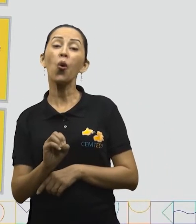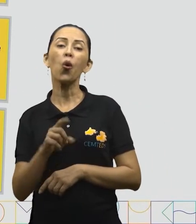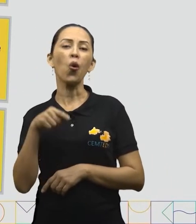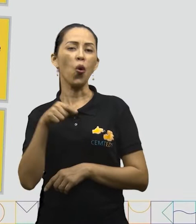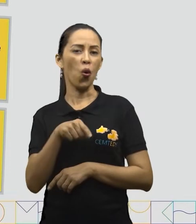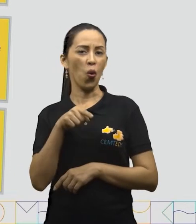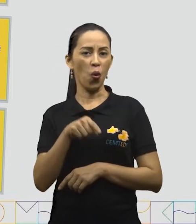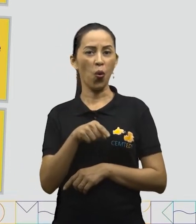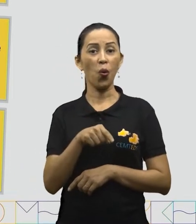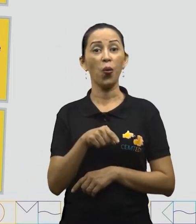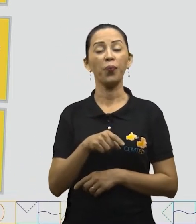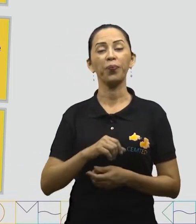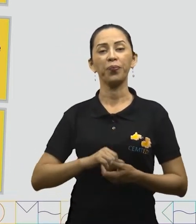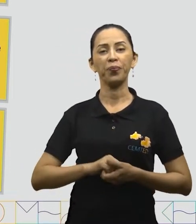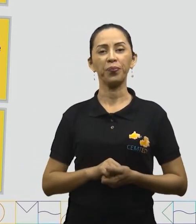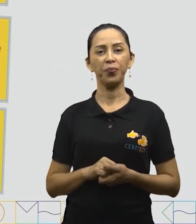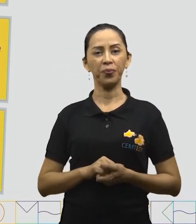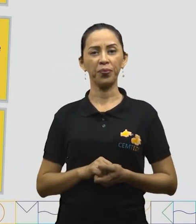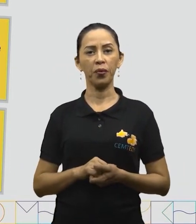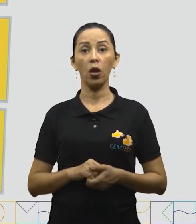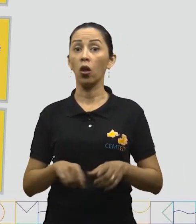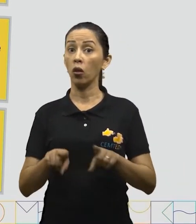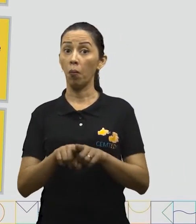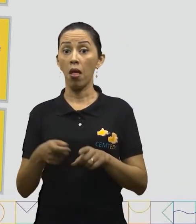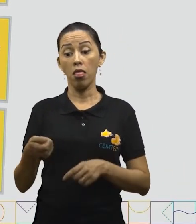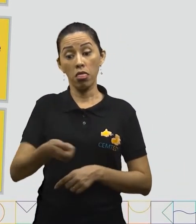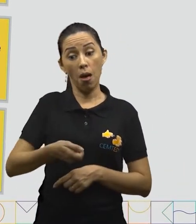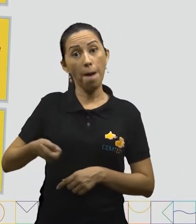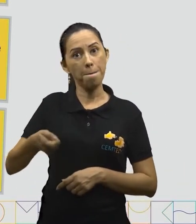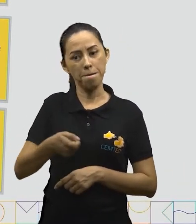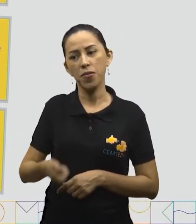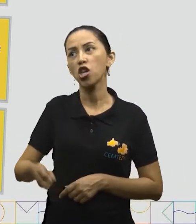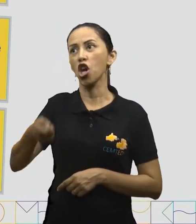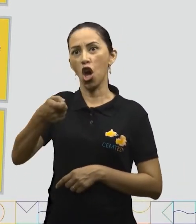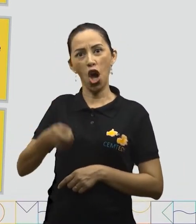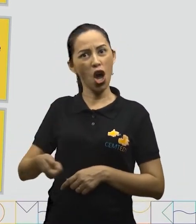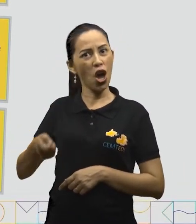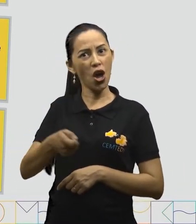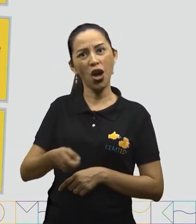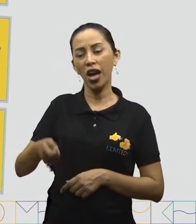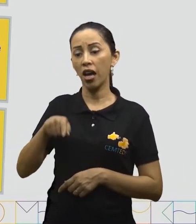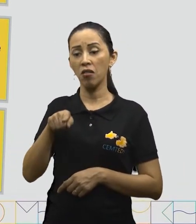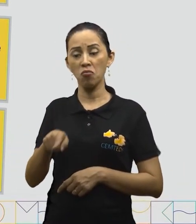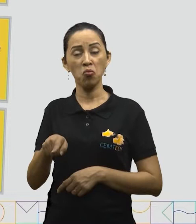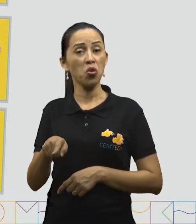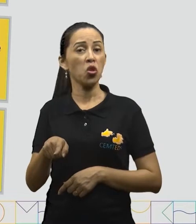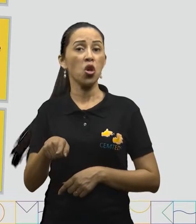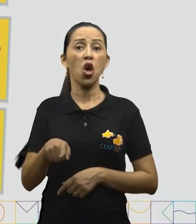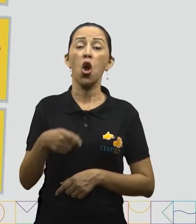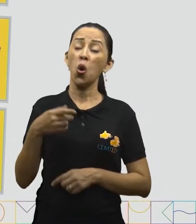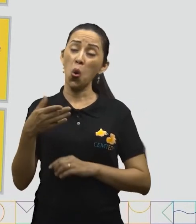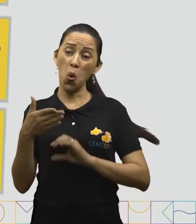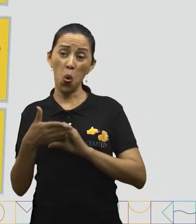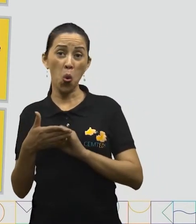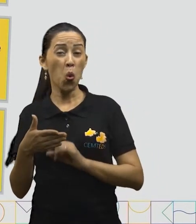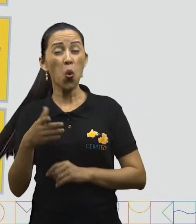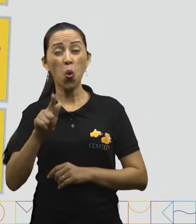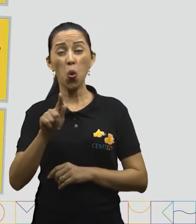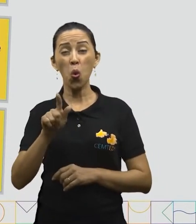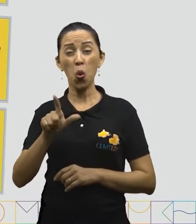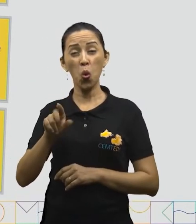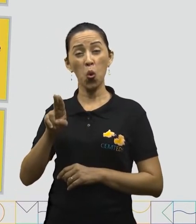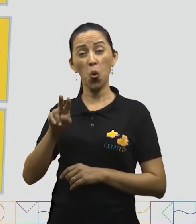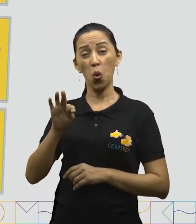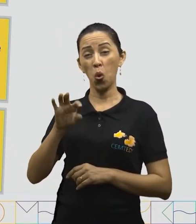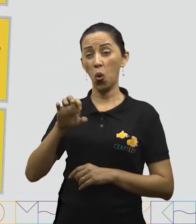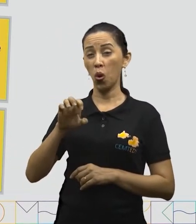Tapioca, par de não contém glúten e sódio, rica em vitamina K. Tambaqui assado, par